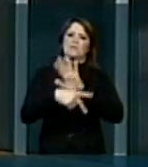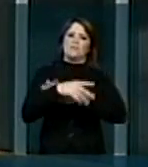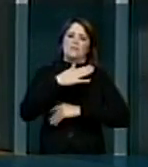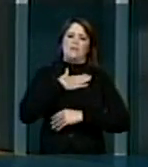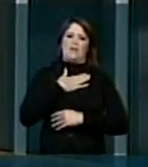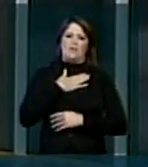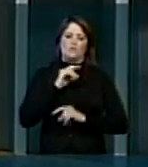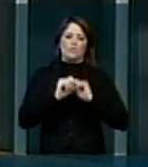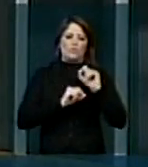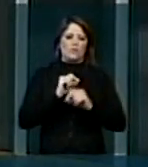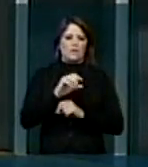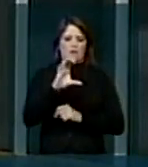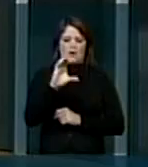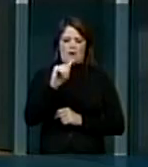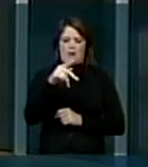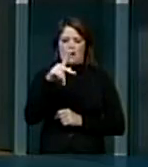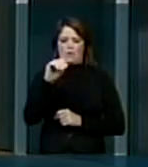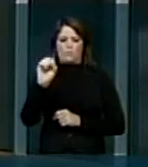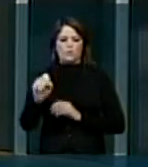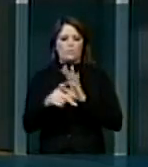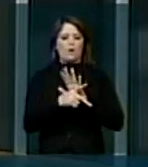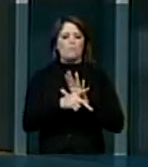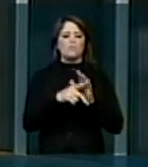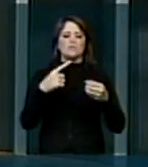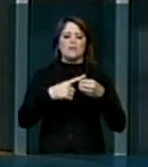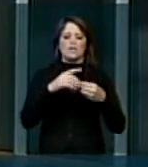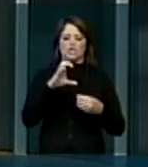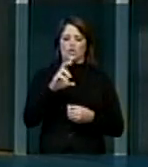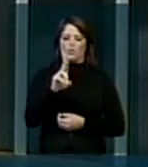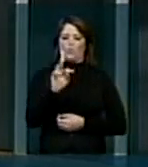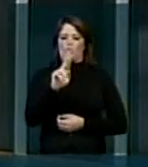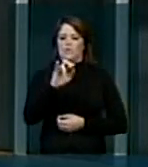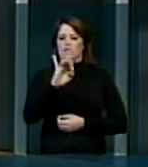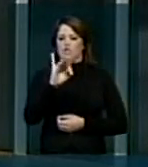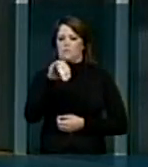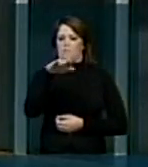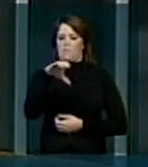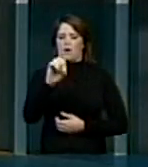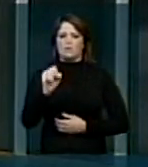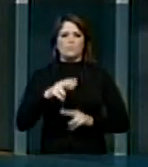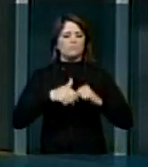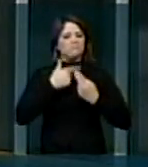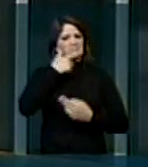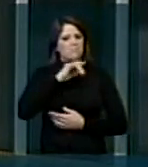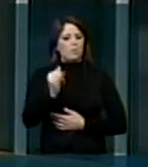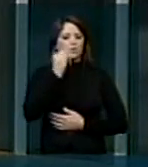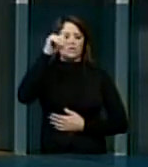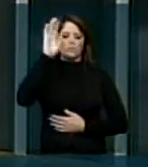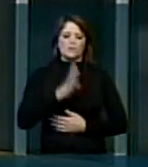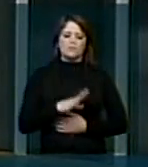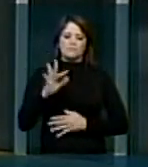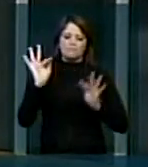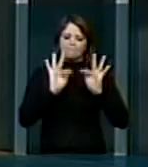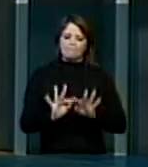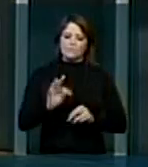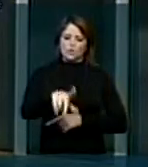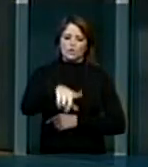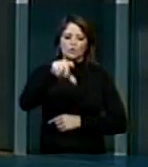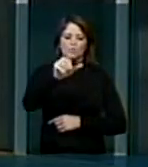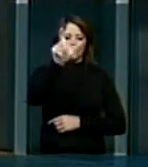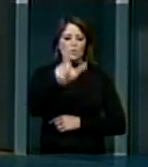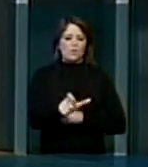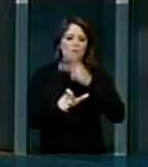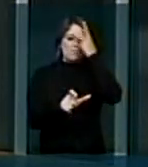Universidade Federal, o campus da Universidade na cidade de Curitiba. Por isso, ganha o Brasil, feliz foi a presidenta da República ter escolhido